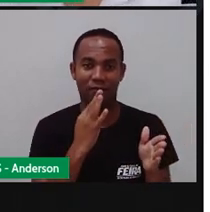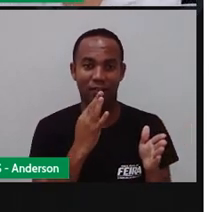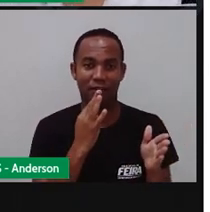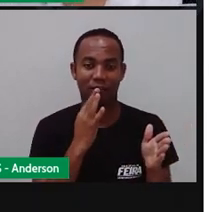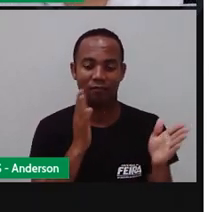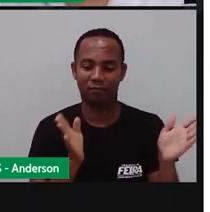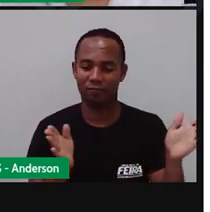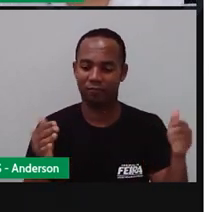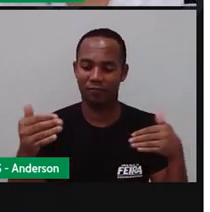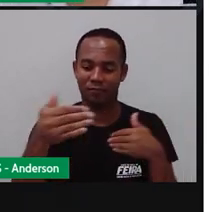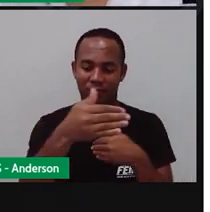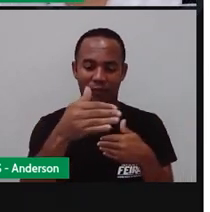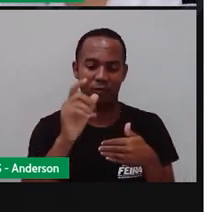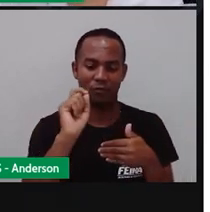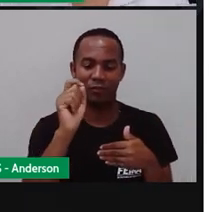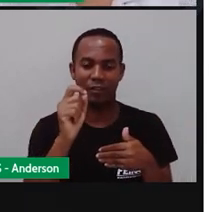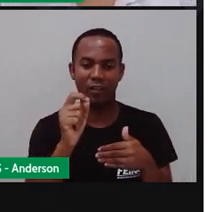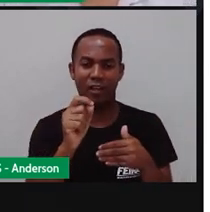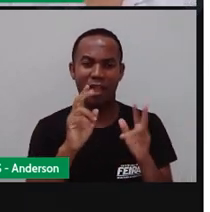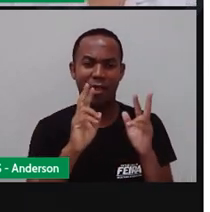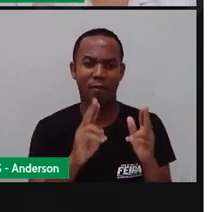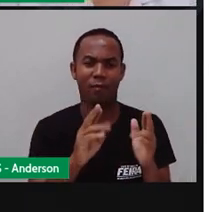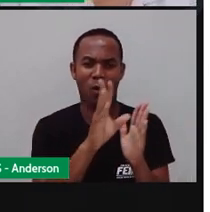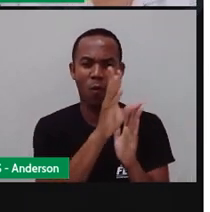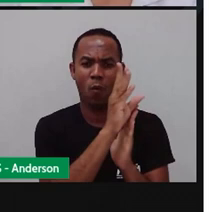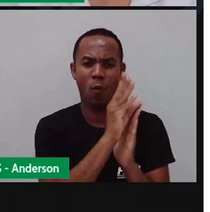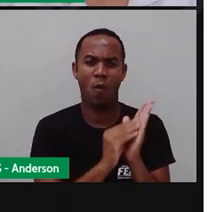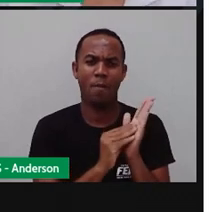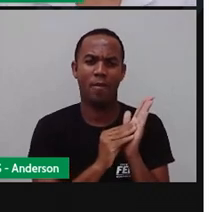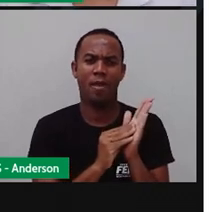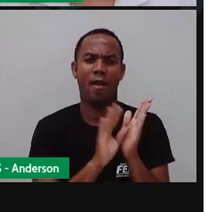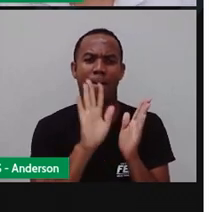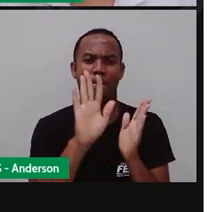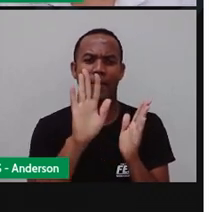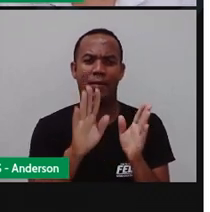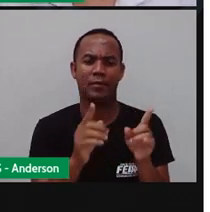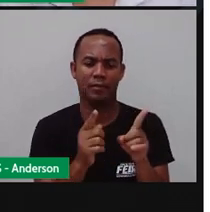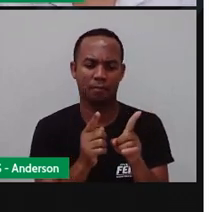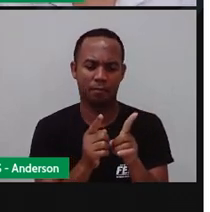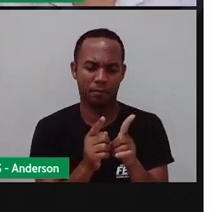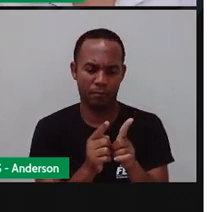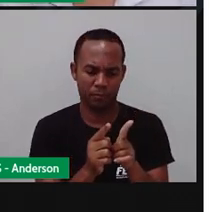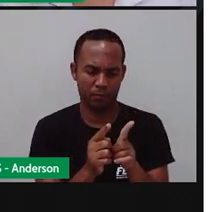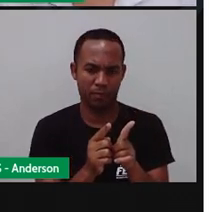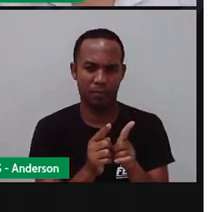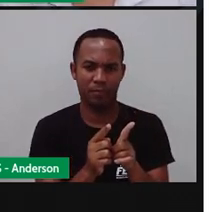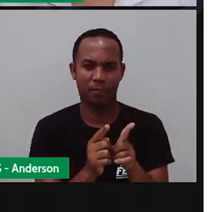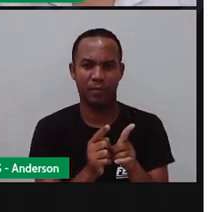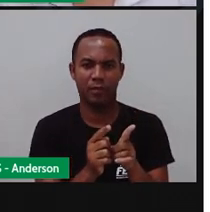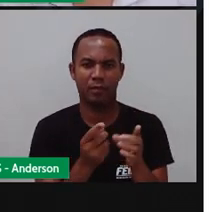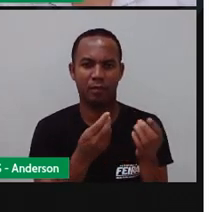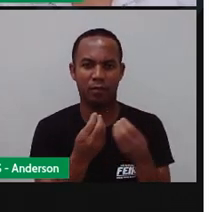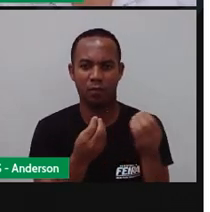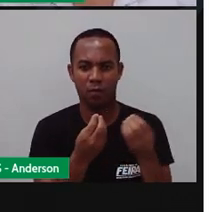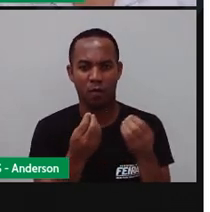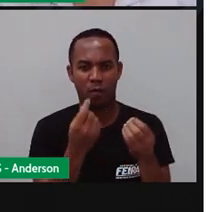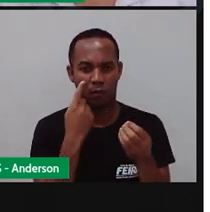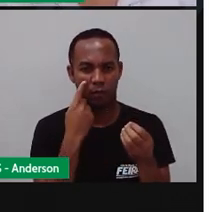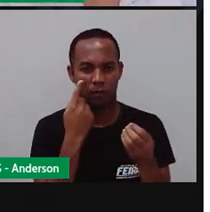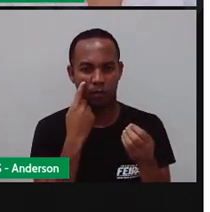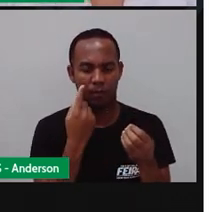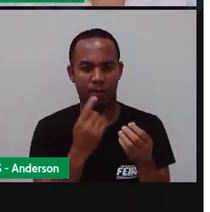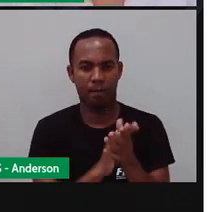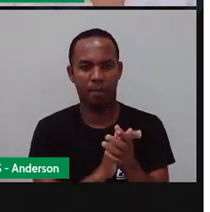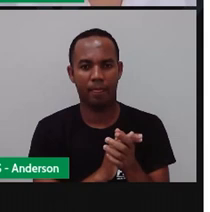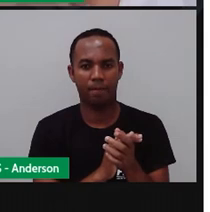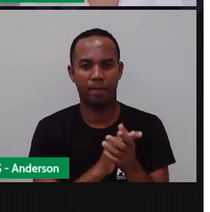maquete é uma reprodução tridimensional. Opa! Tridimensional. Como assim, Pró?